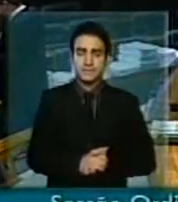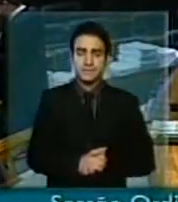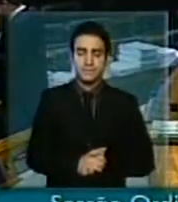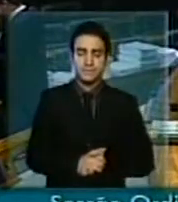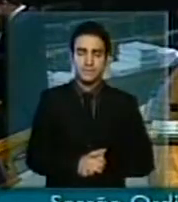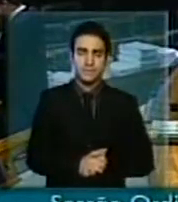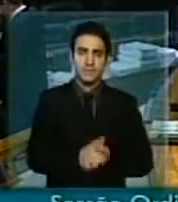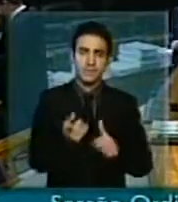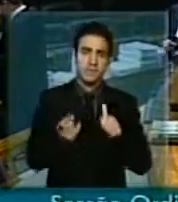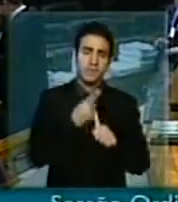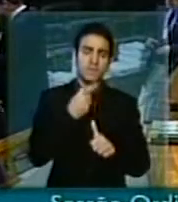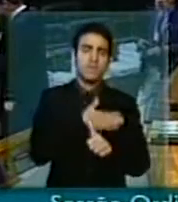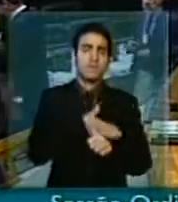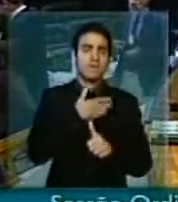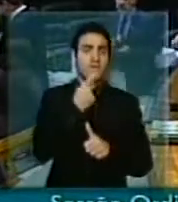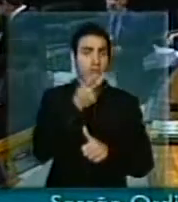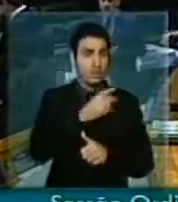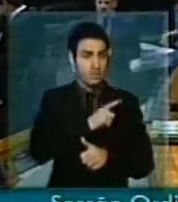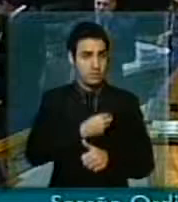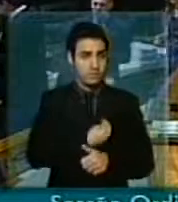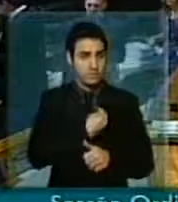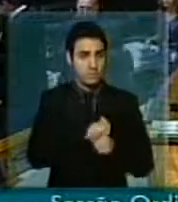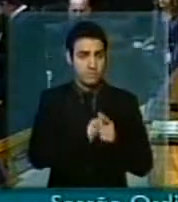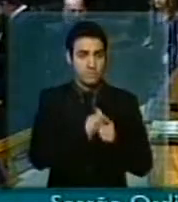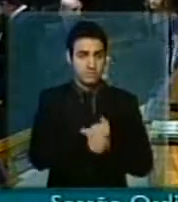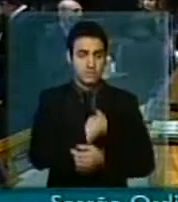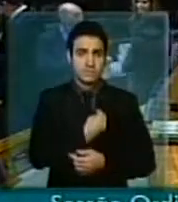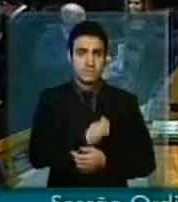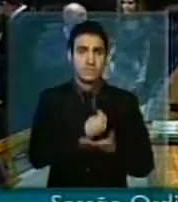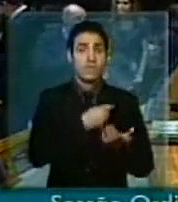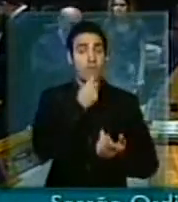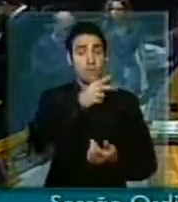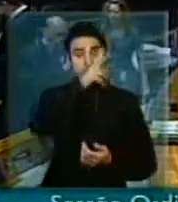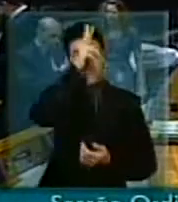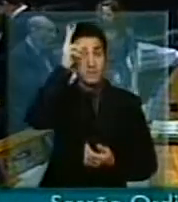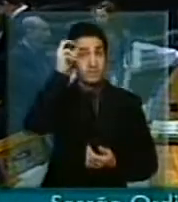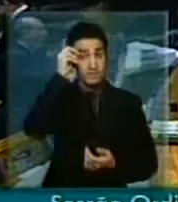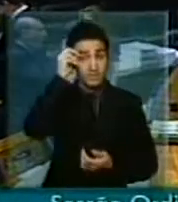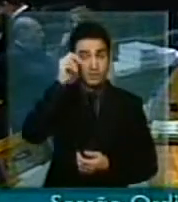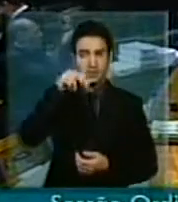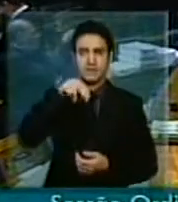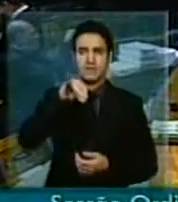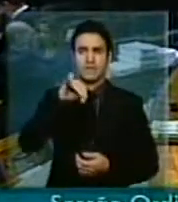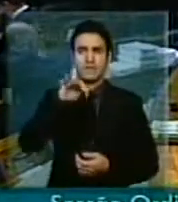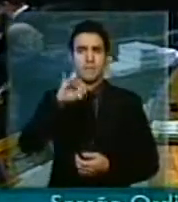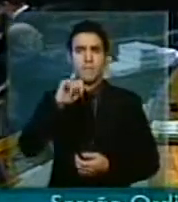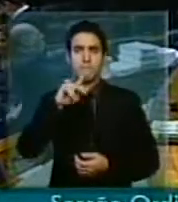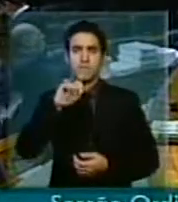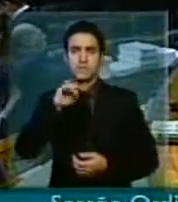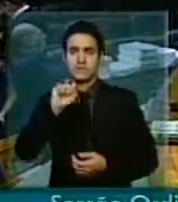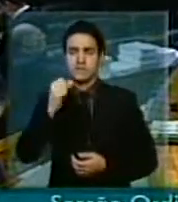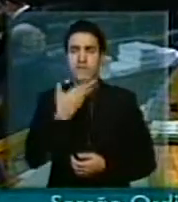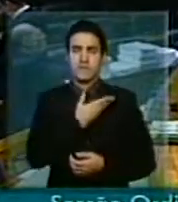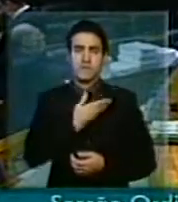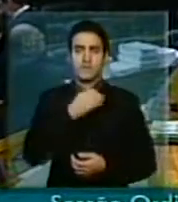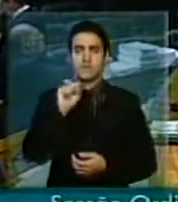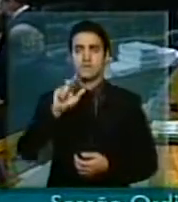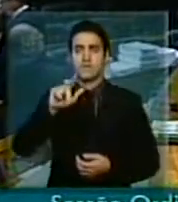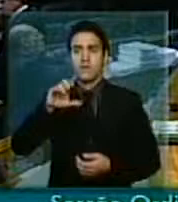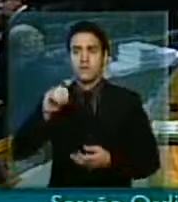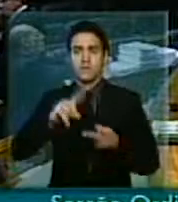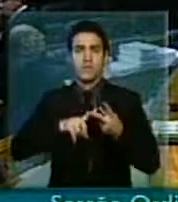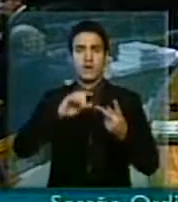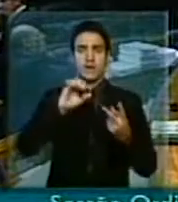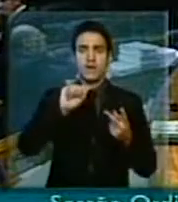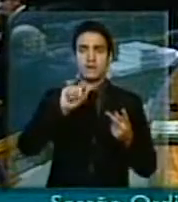de registrar a presença aqui nesta casa do prefeito de Itápolis, meu amigo Salo Reis, Adelino